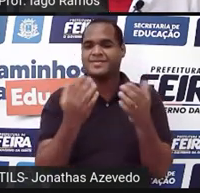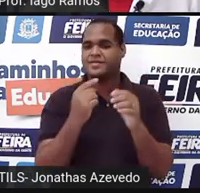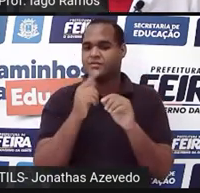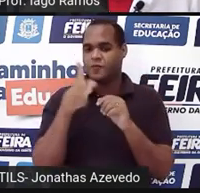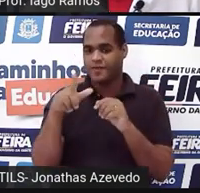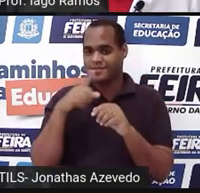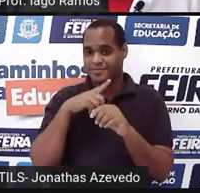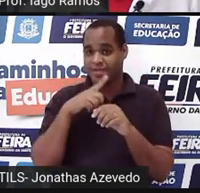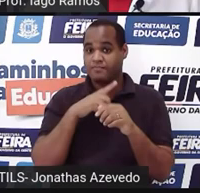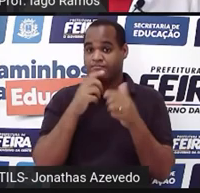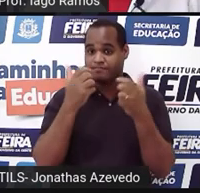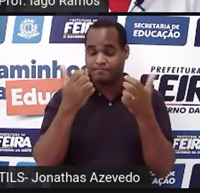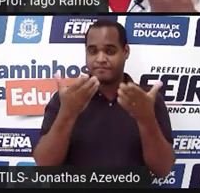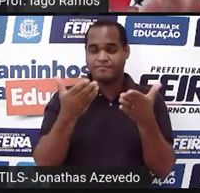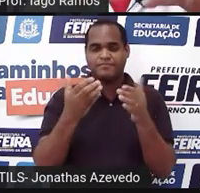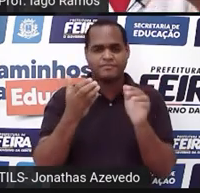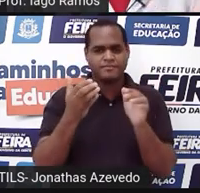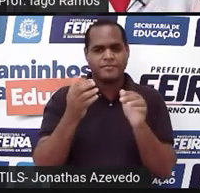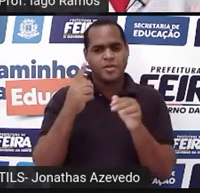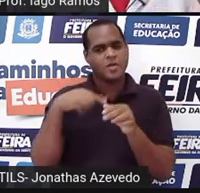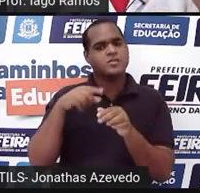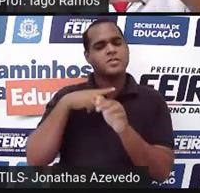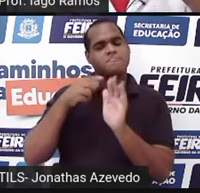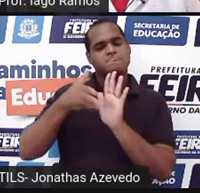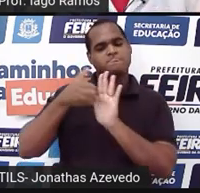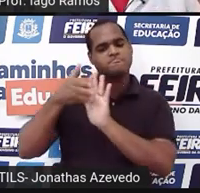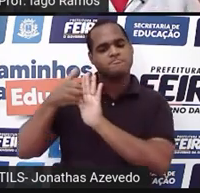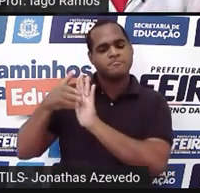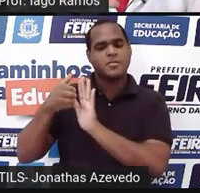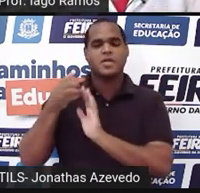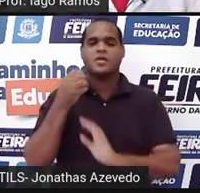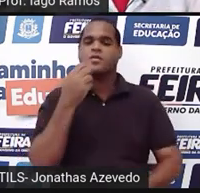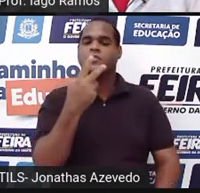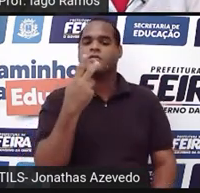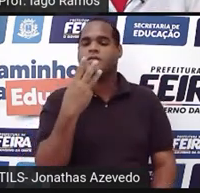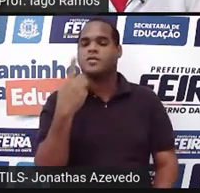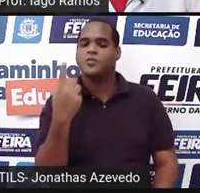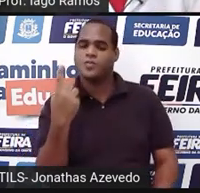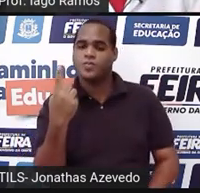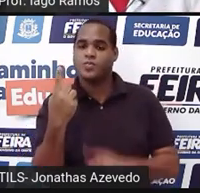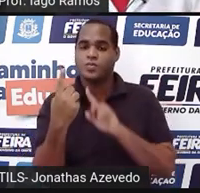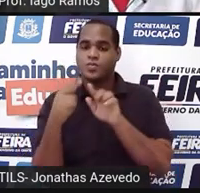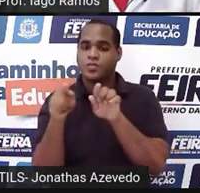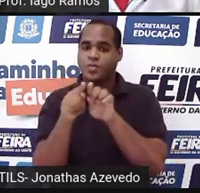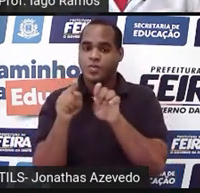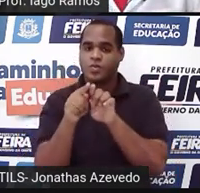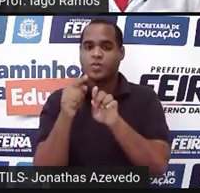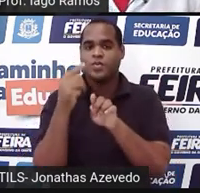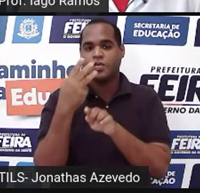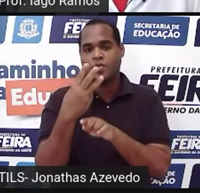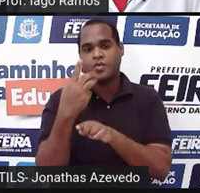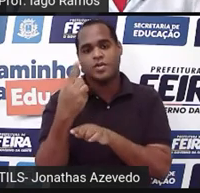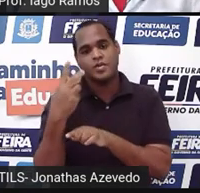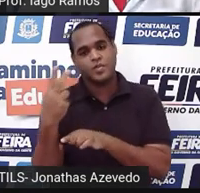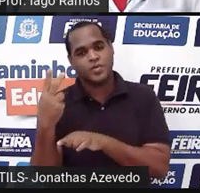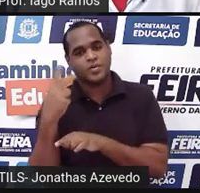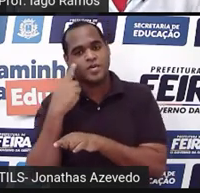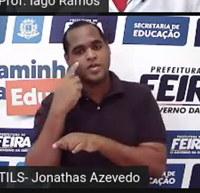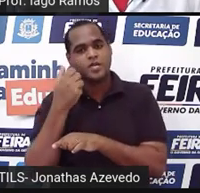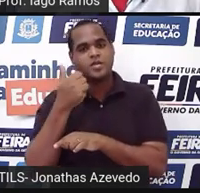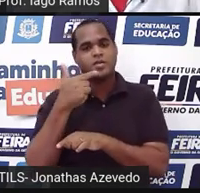repetir o detalhezinho. Quando a gente separou ali, 231 em 231. 128,